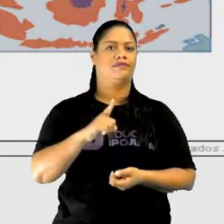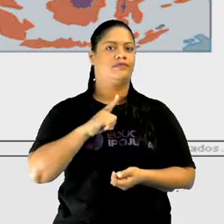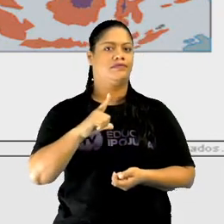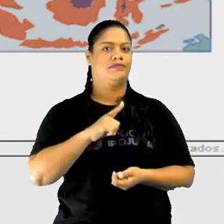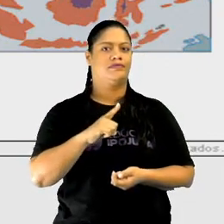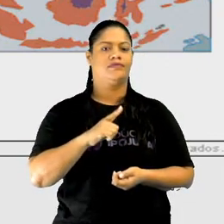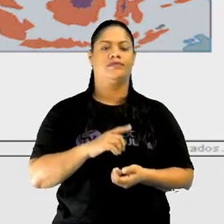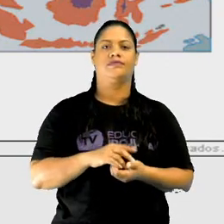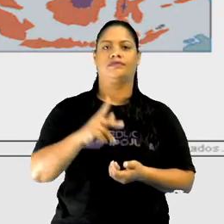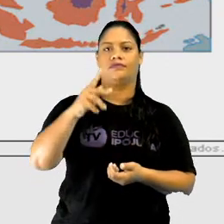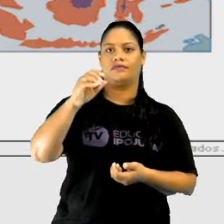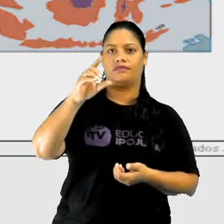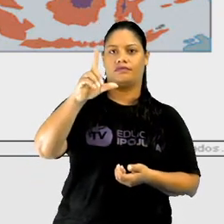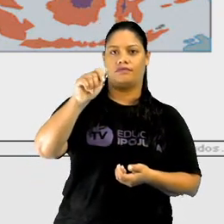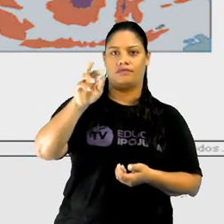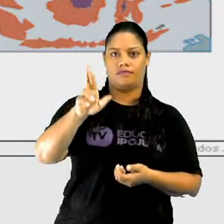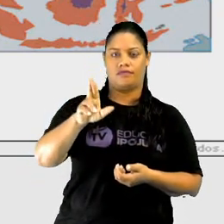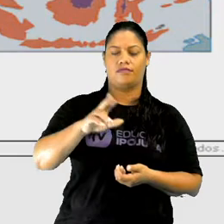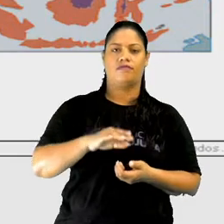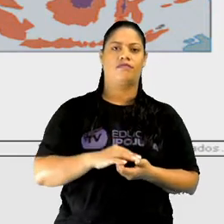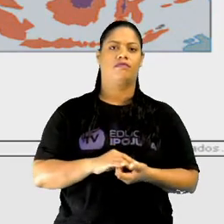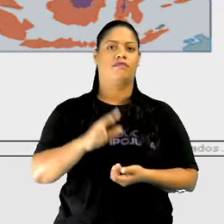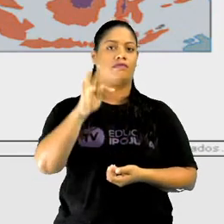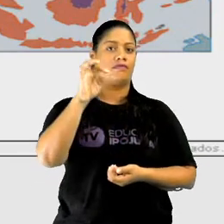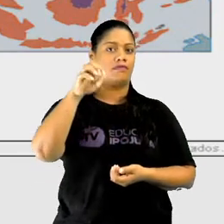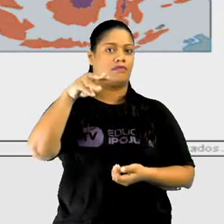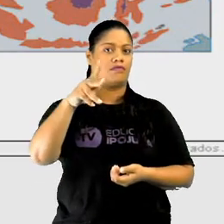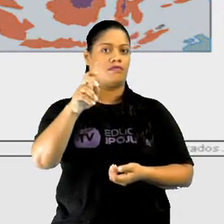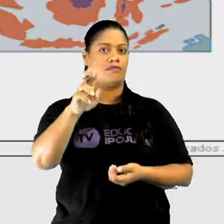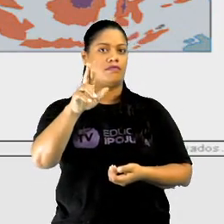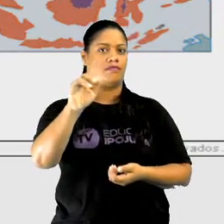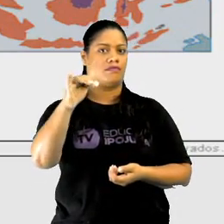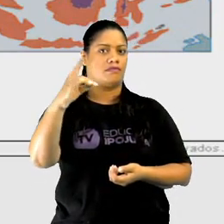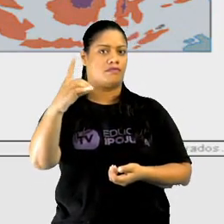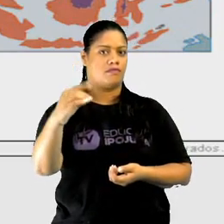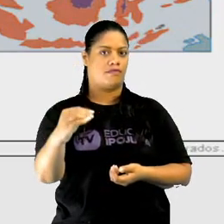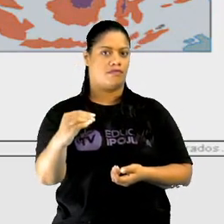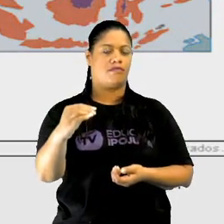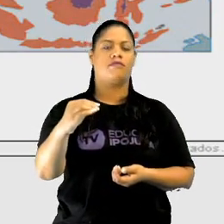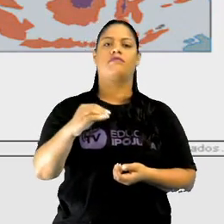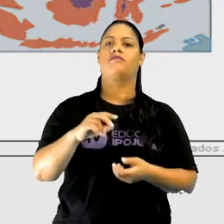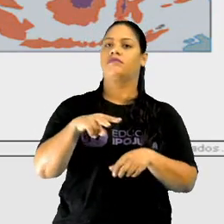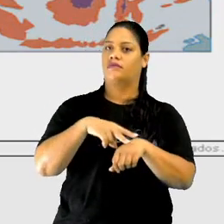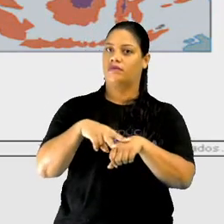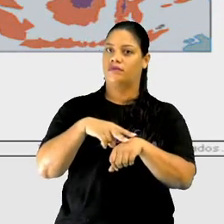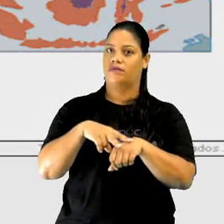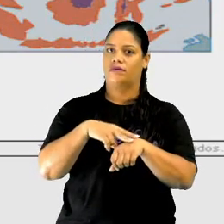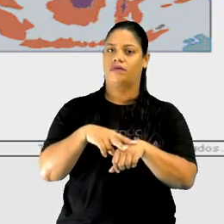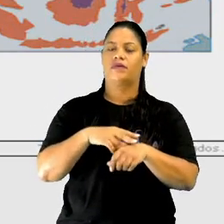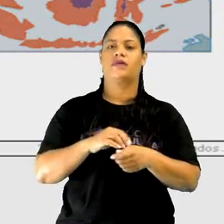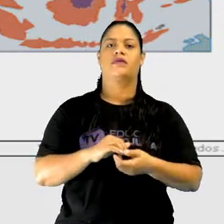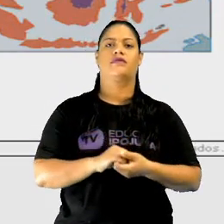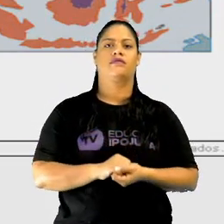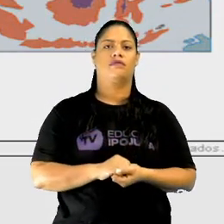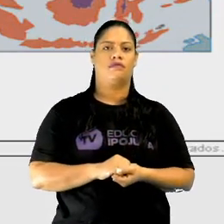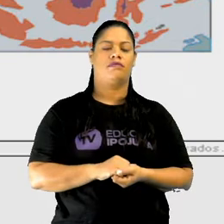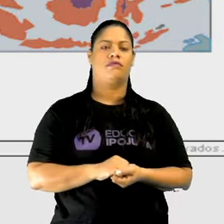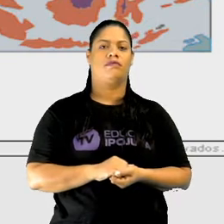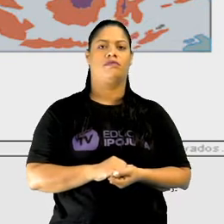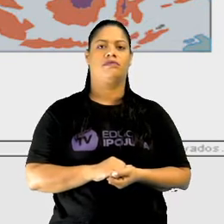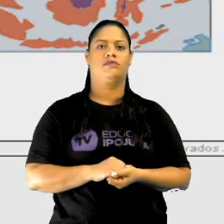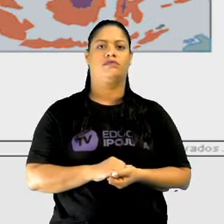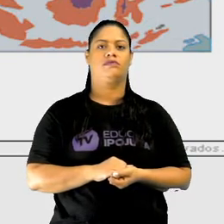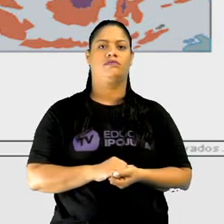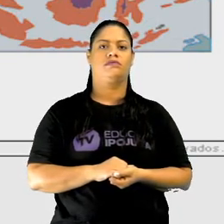tem clima polar, clima temperado, nessa parte roxinha aqui em cima. E a parte verdezinha é um clima temperado.